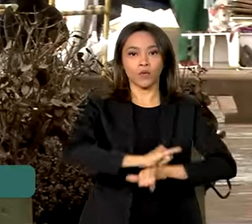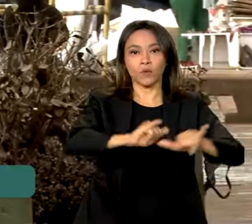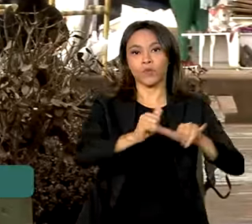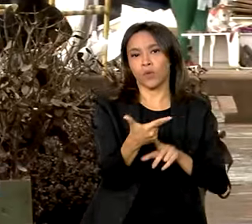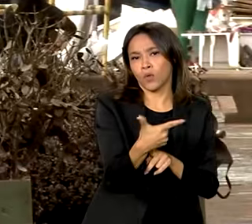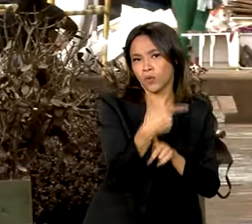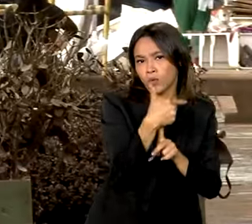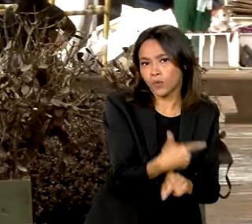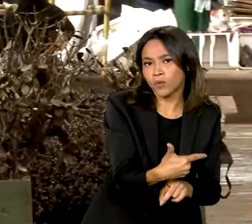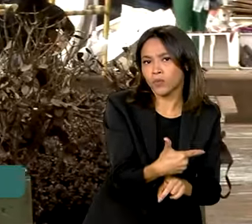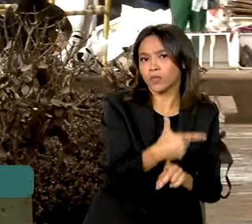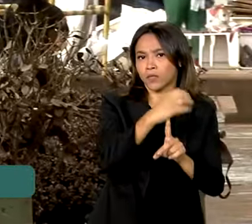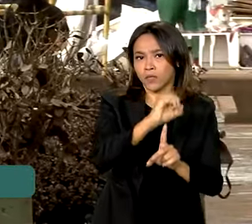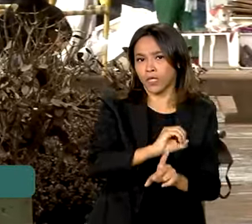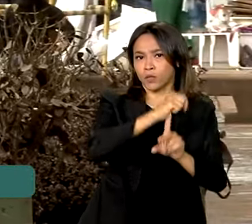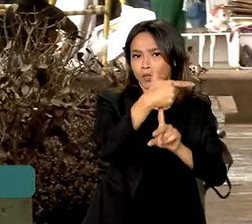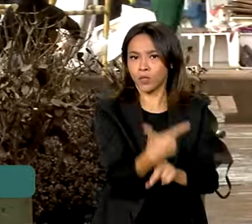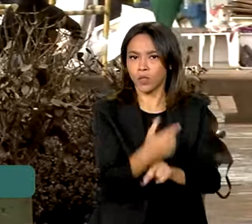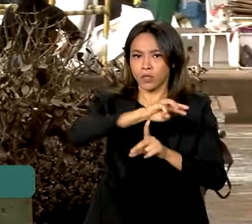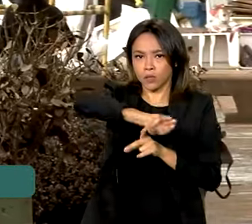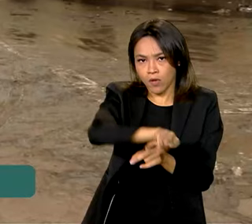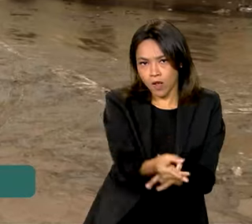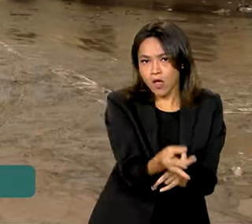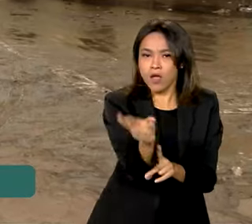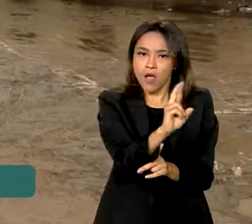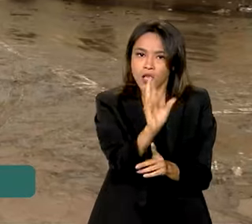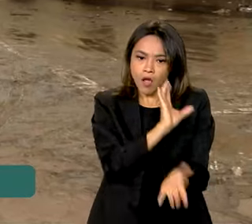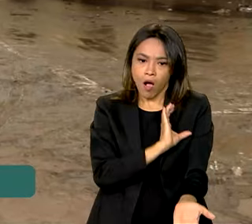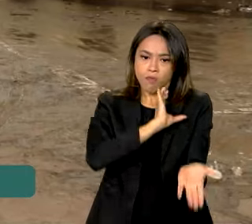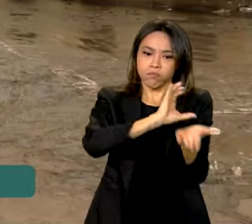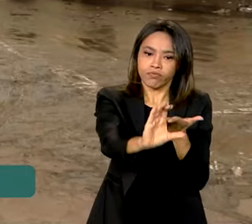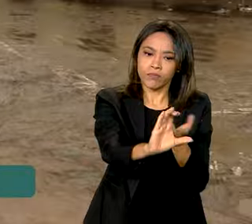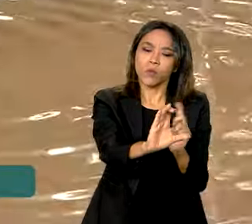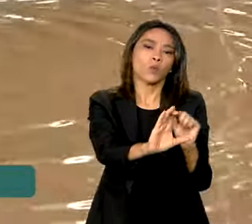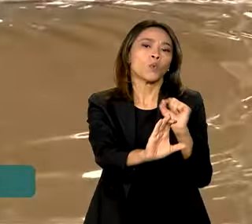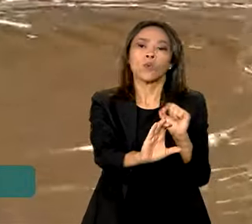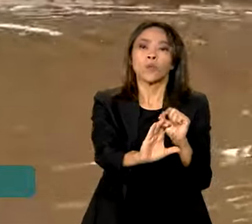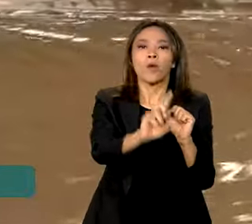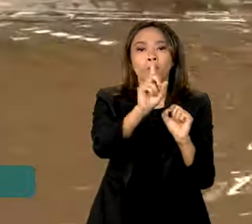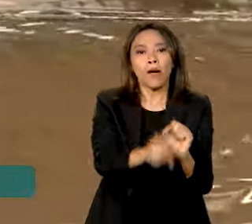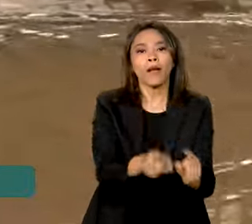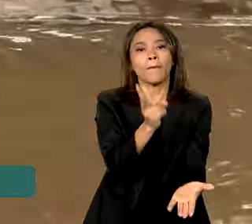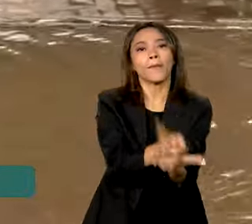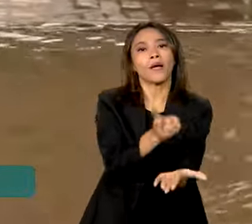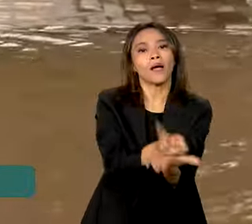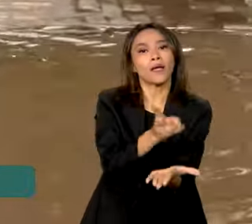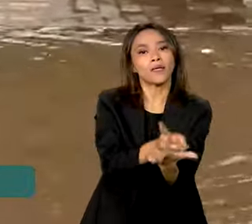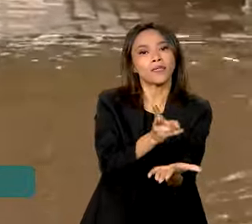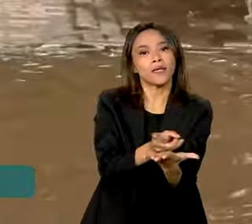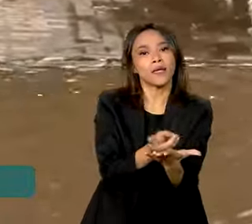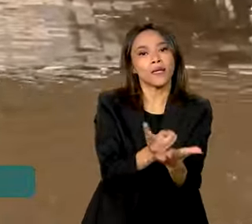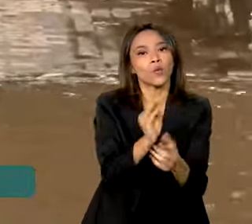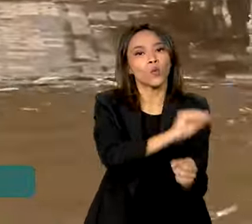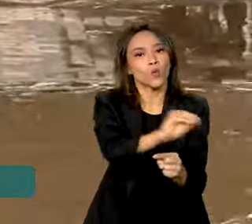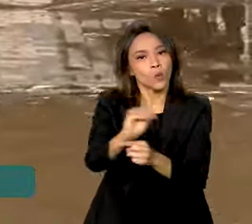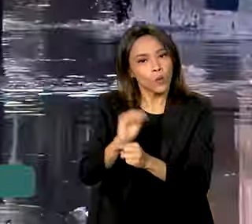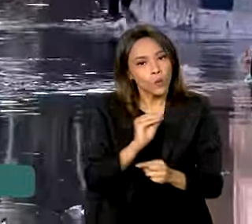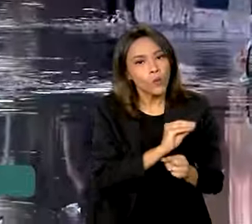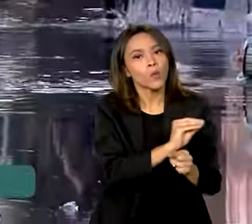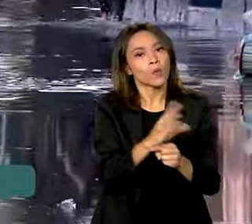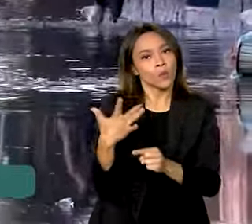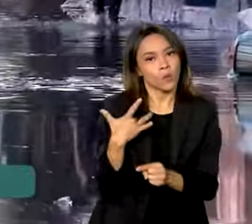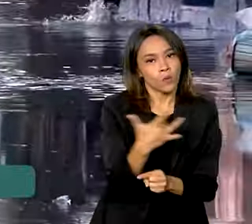202 milhões de reais para ampliação e manutenção da assistência no Estado.